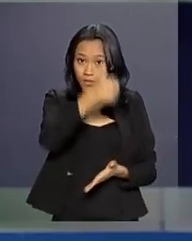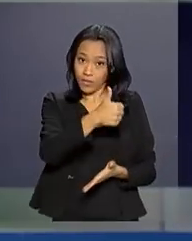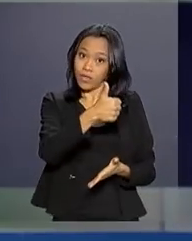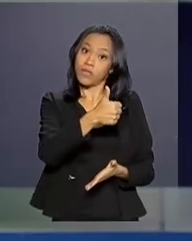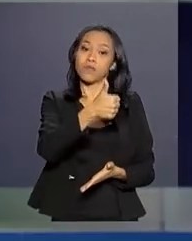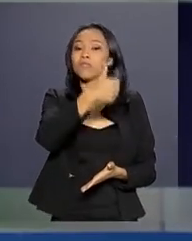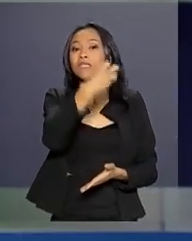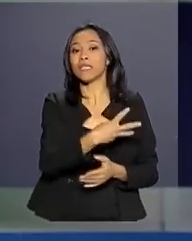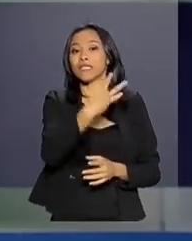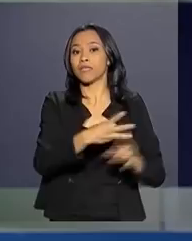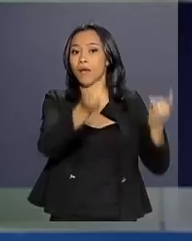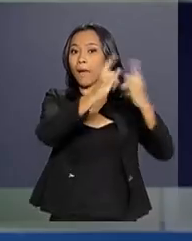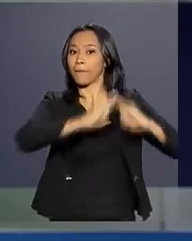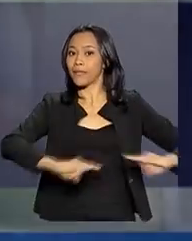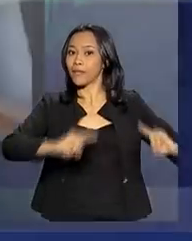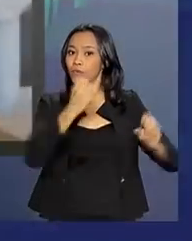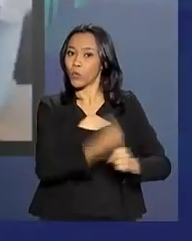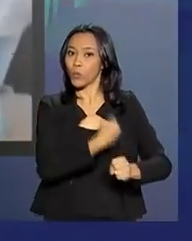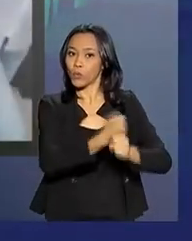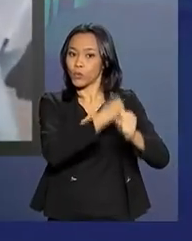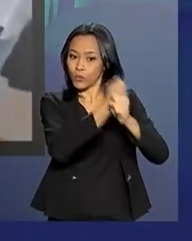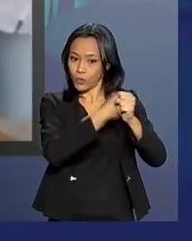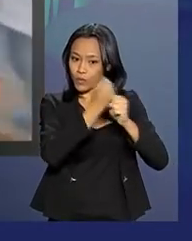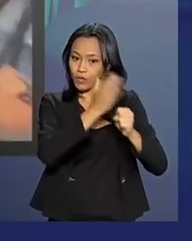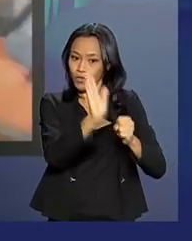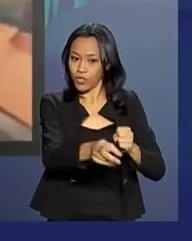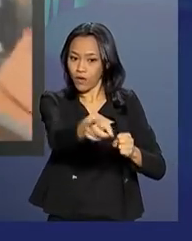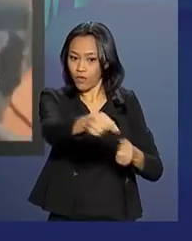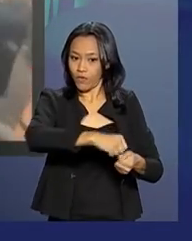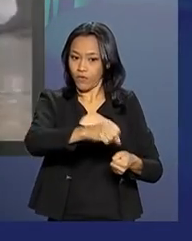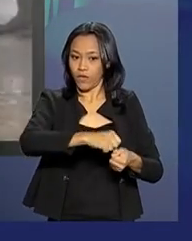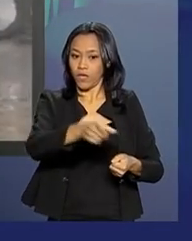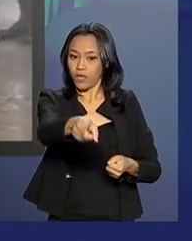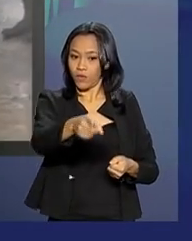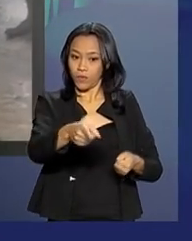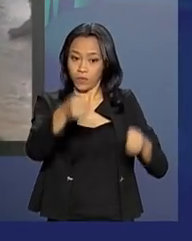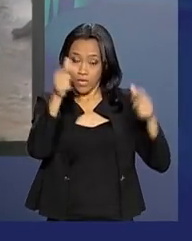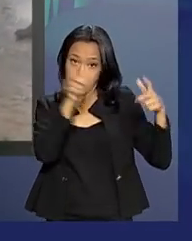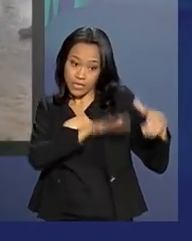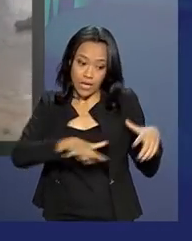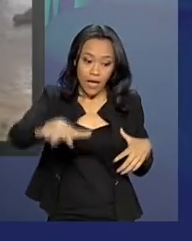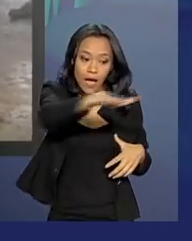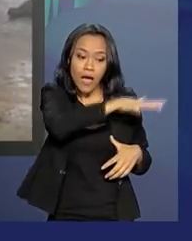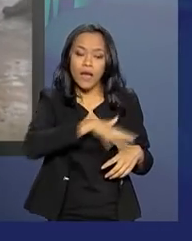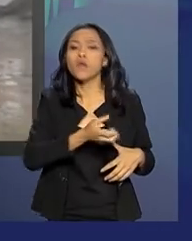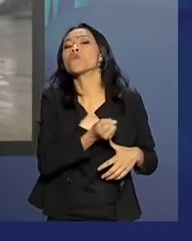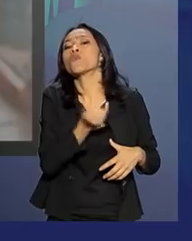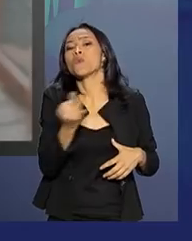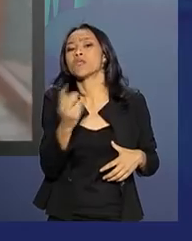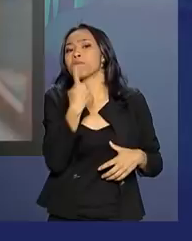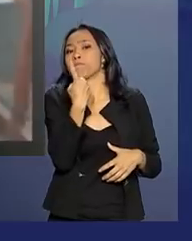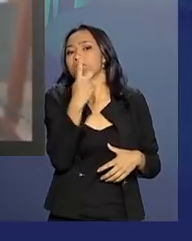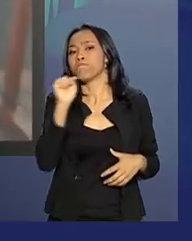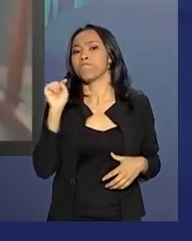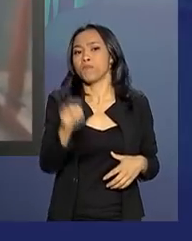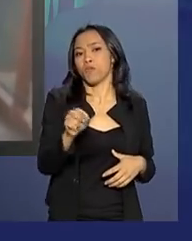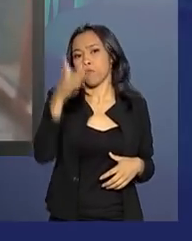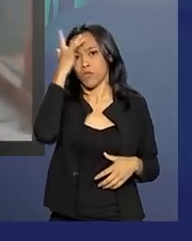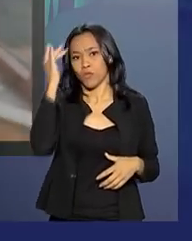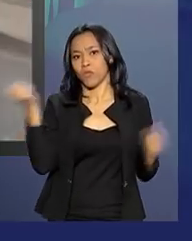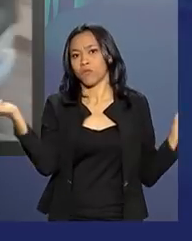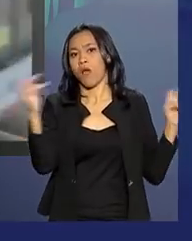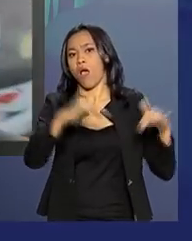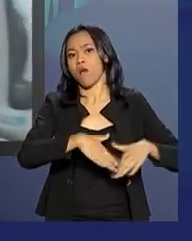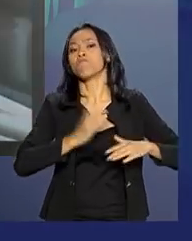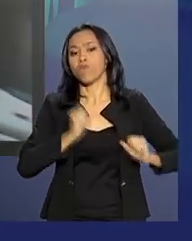venezuelanos foi inaugurado esta semana em Boa Vista. O Rondon 3 pode receber cerca de mil pessoas. 200